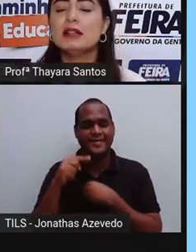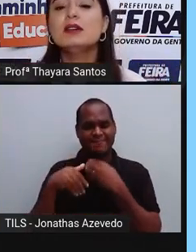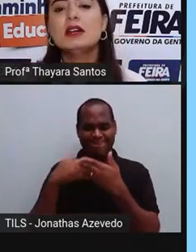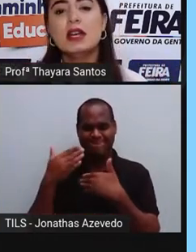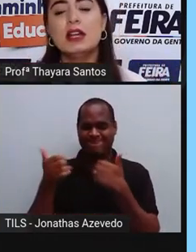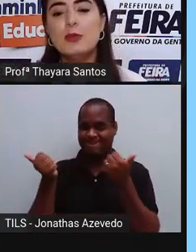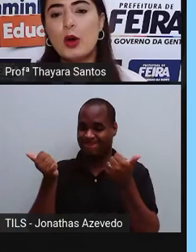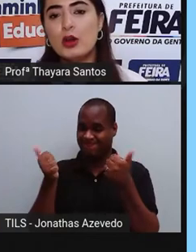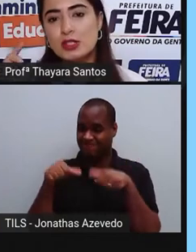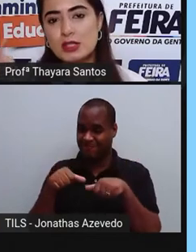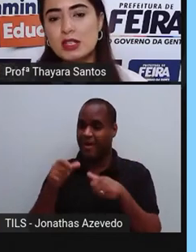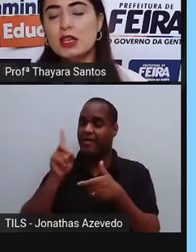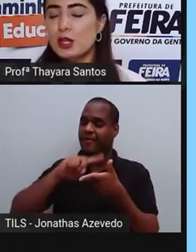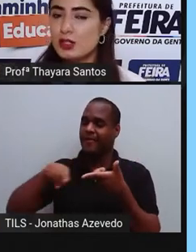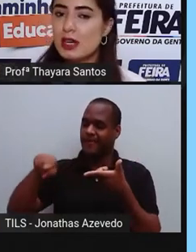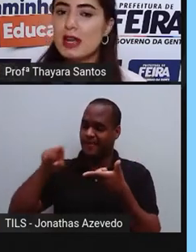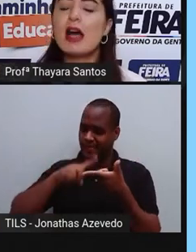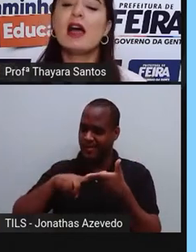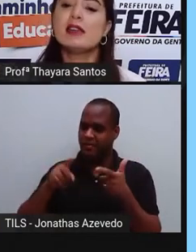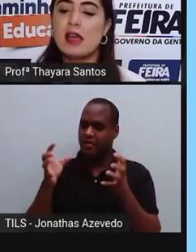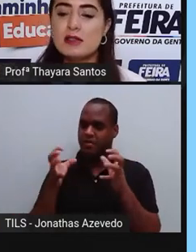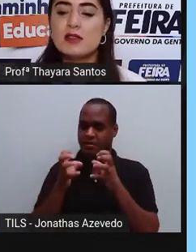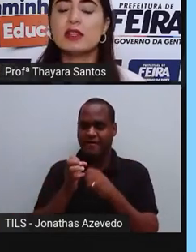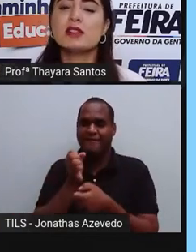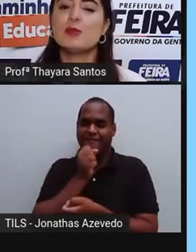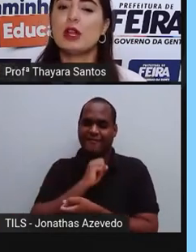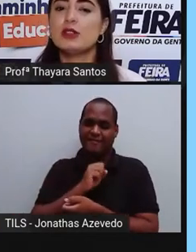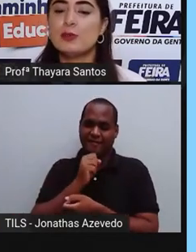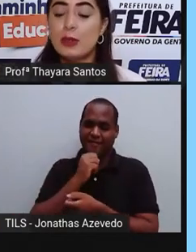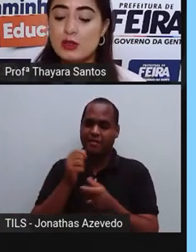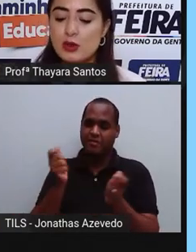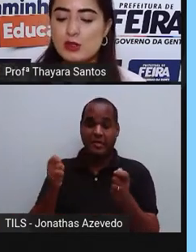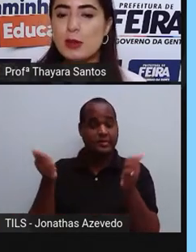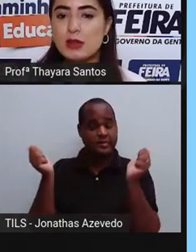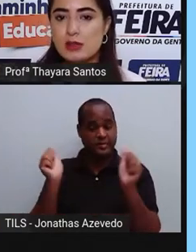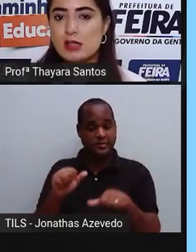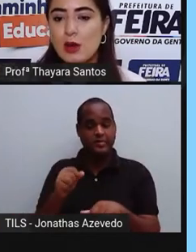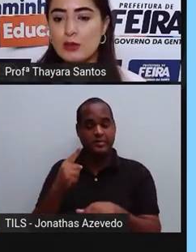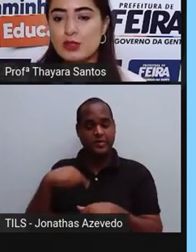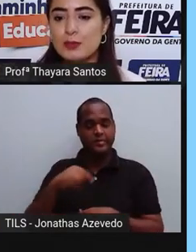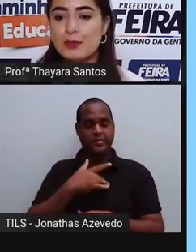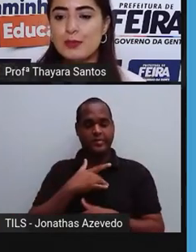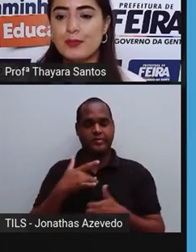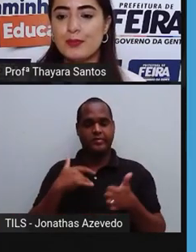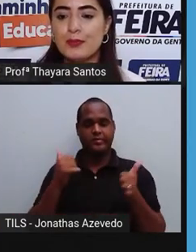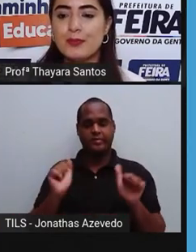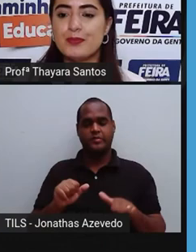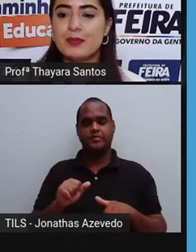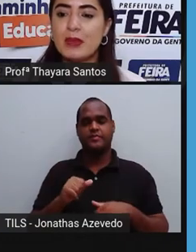adequada, ele pode sim estragar, e aí sim vai trazer prejuízos para a nossa saúde.